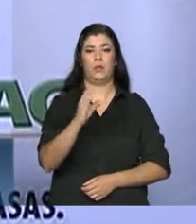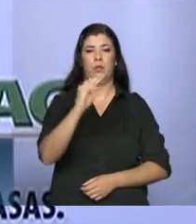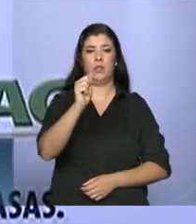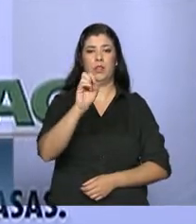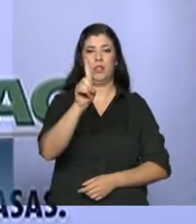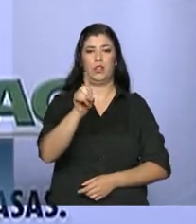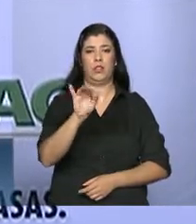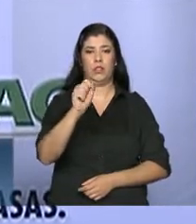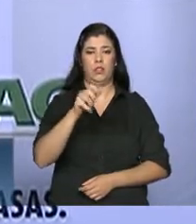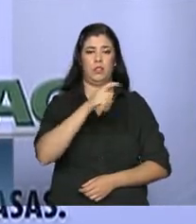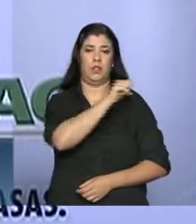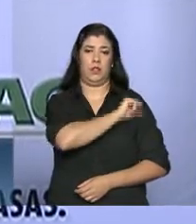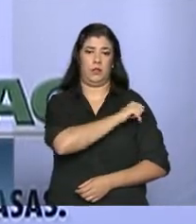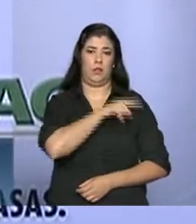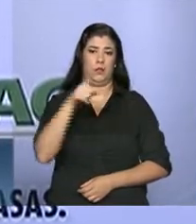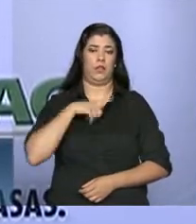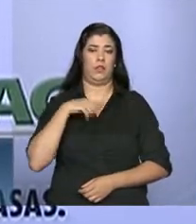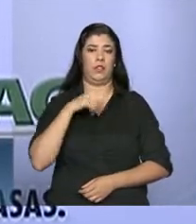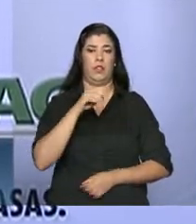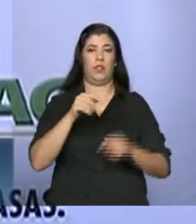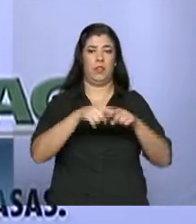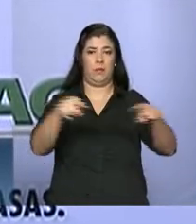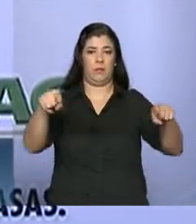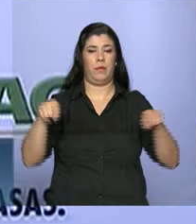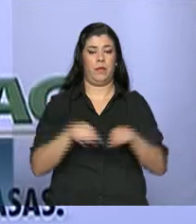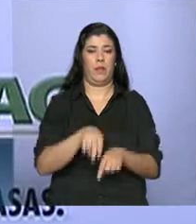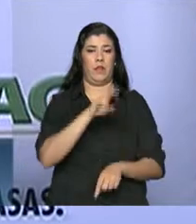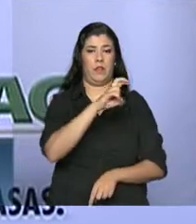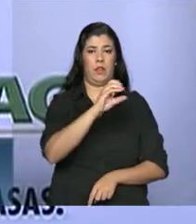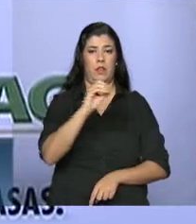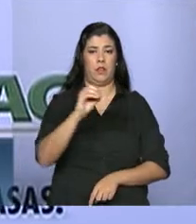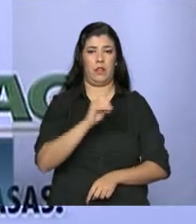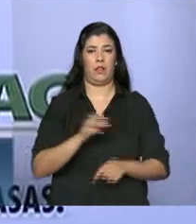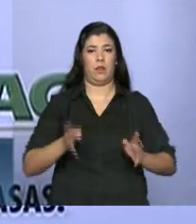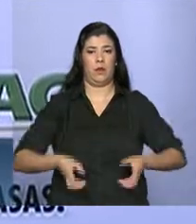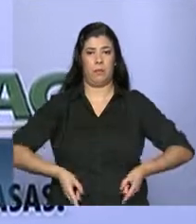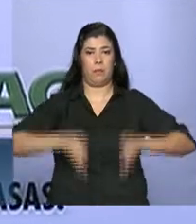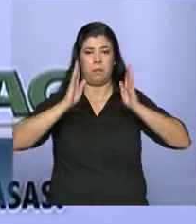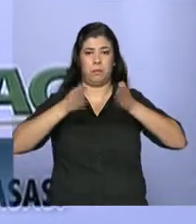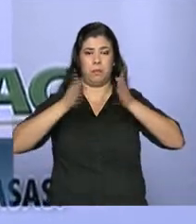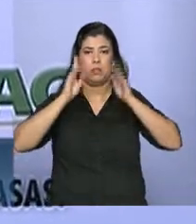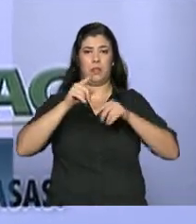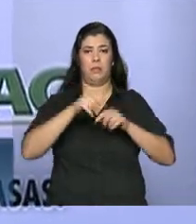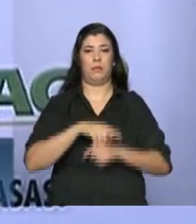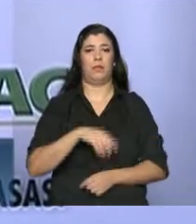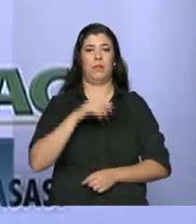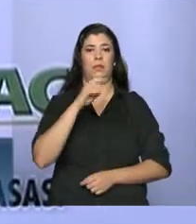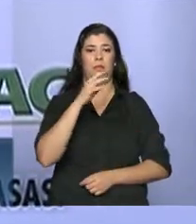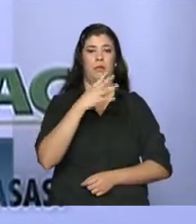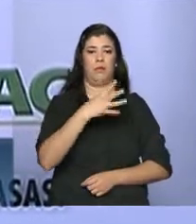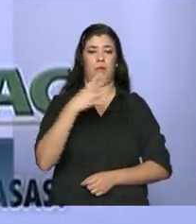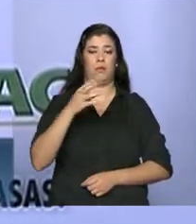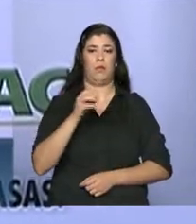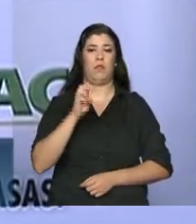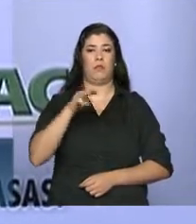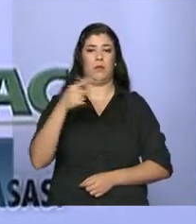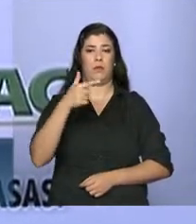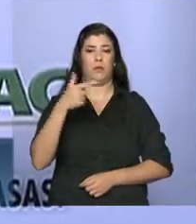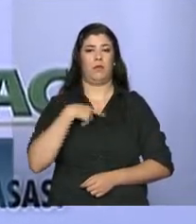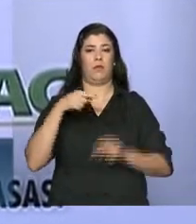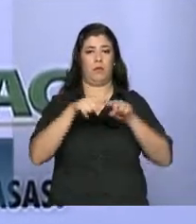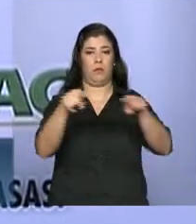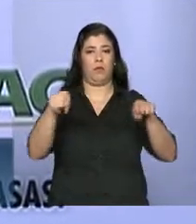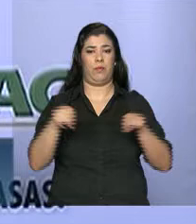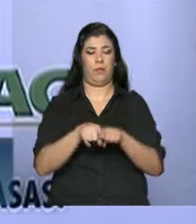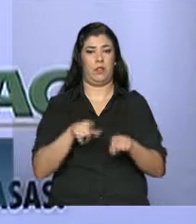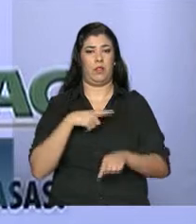Ele é formado por 500 apartamentos de 44 metros quadrados. Cada um deles possui